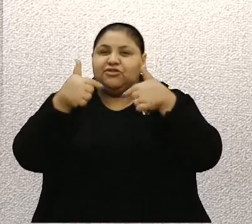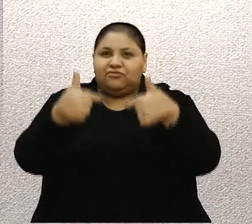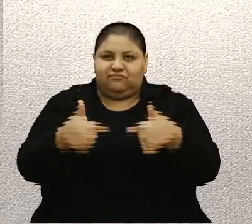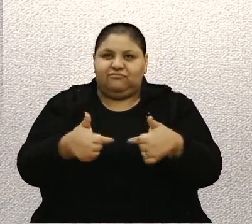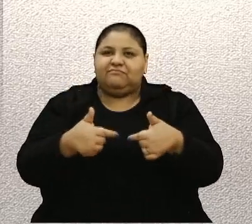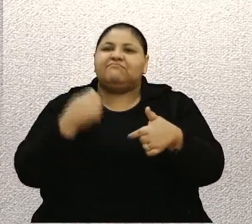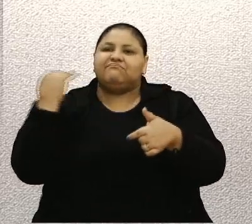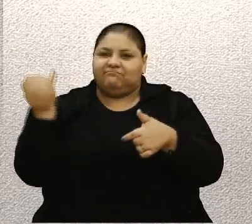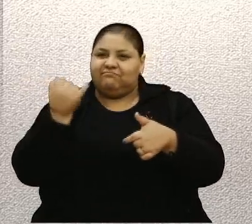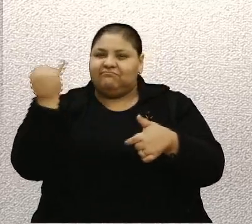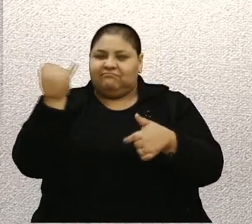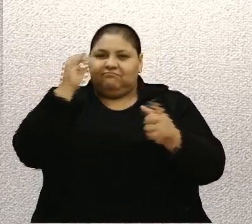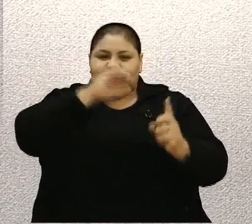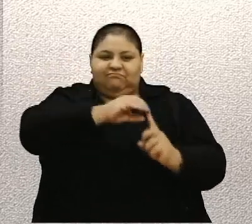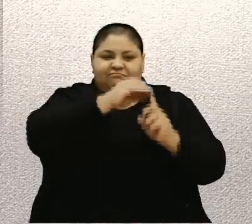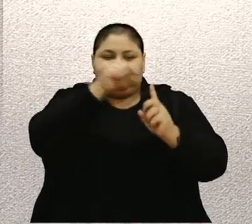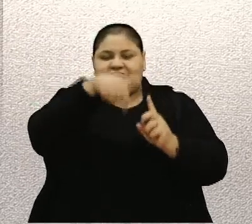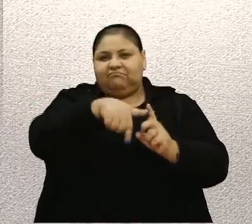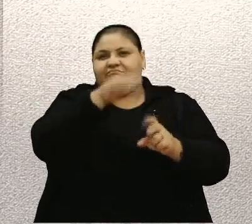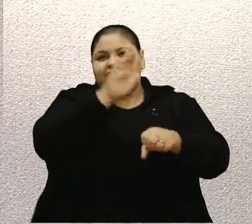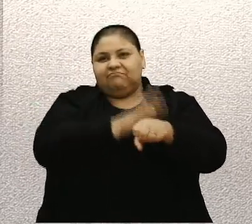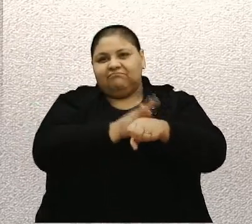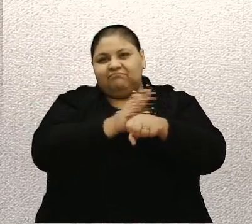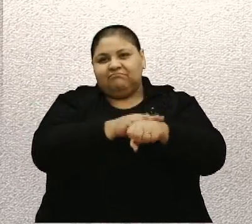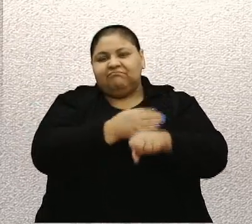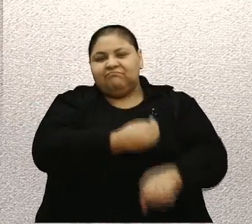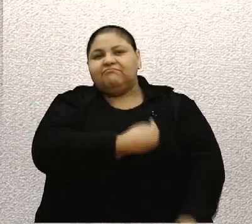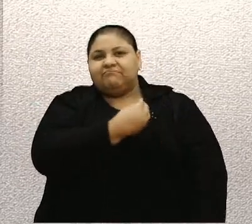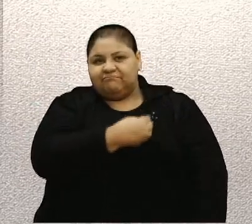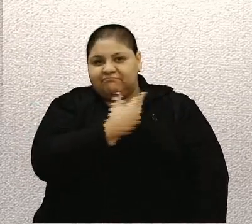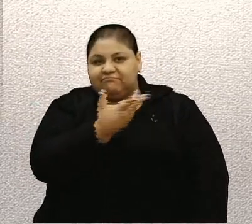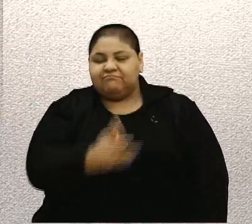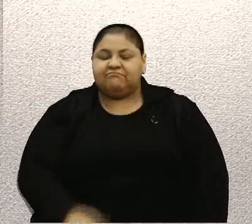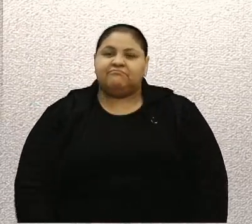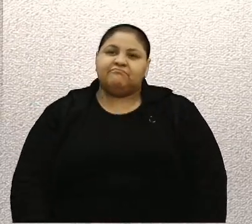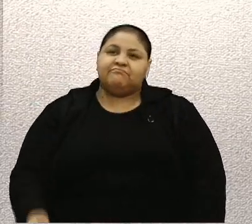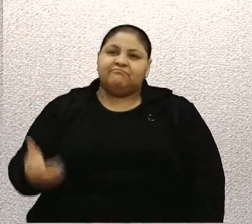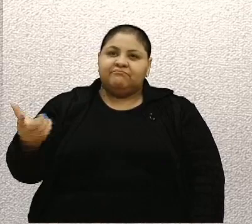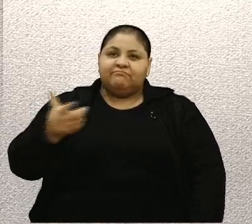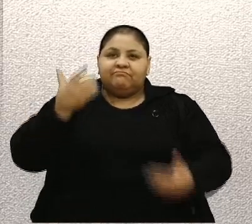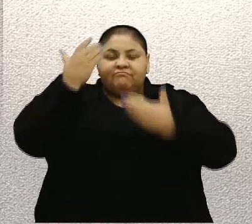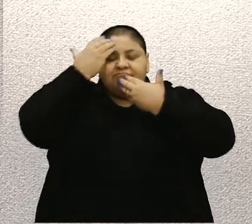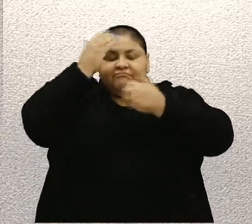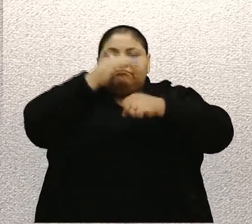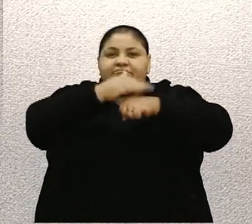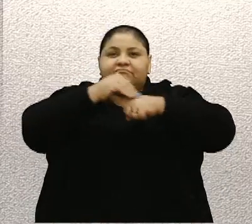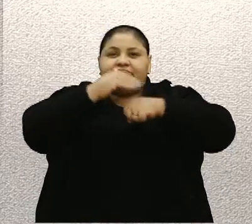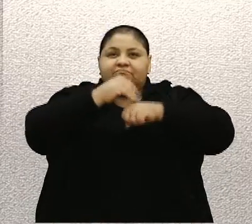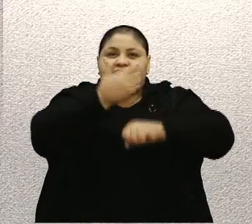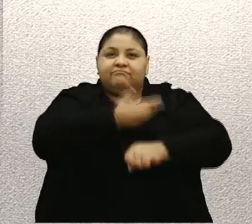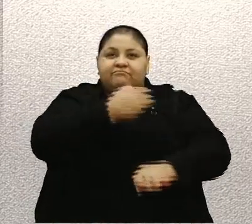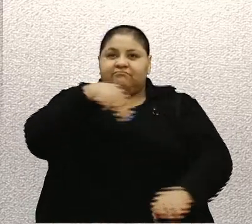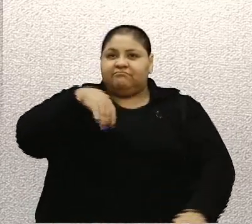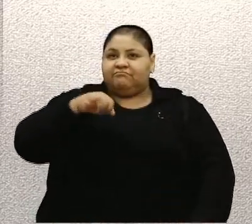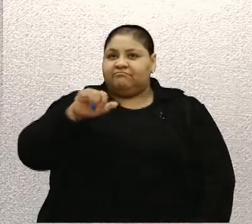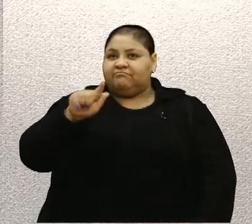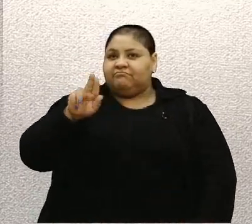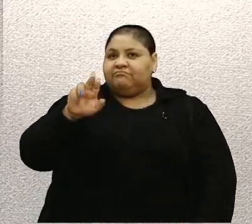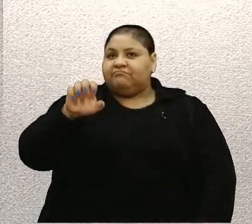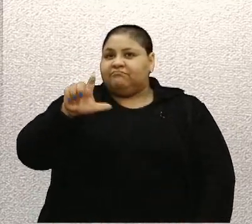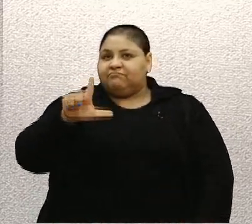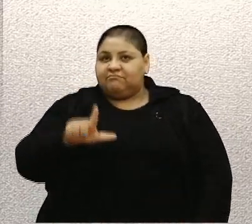muito importantes, principalmente nesse momento que nós estamos passando. Então, aqui quero saudar também o querido amigo Miguel Schmitz, da Fazbier,